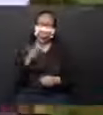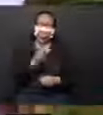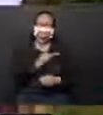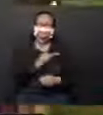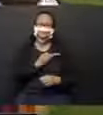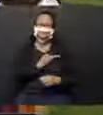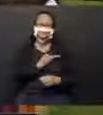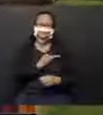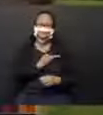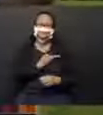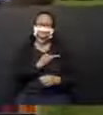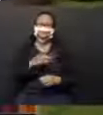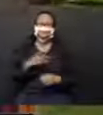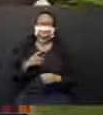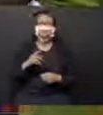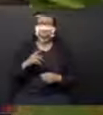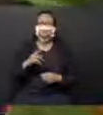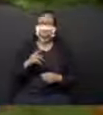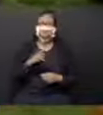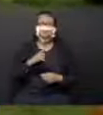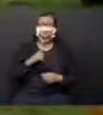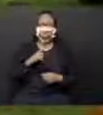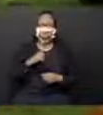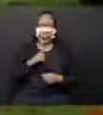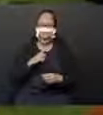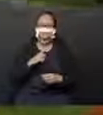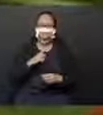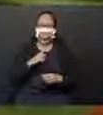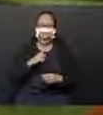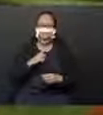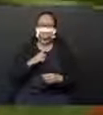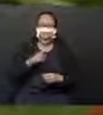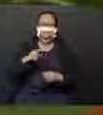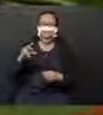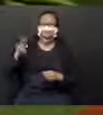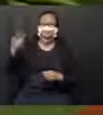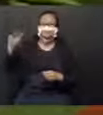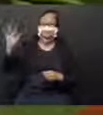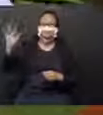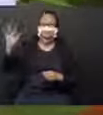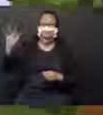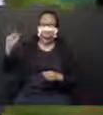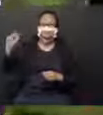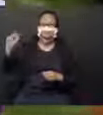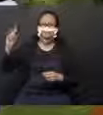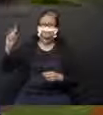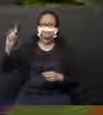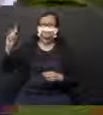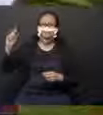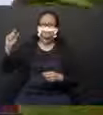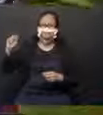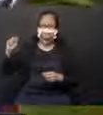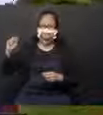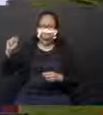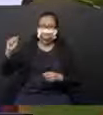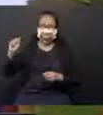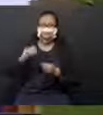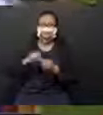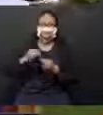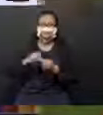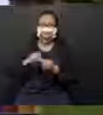mesmo. Tinker Bell. Quem não queria ter uma amiga fada com um pozinho mágico que faz a gente voar por aí?